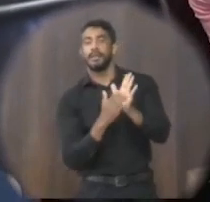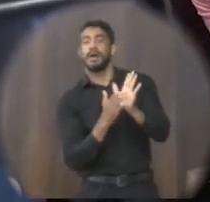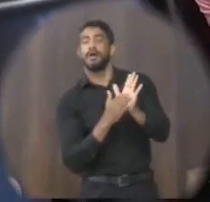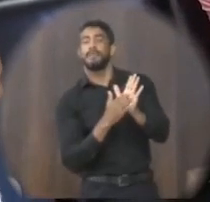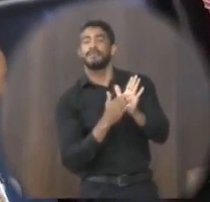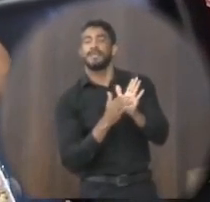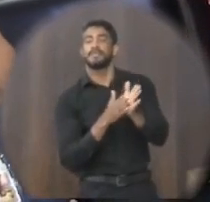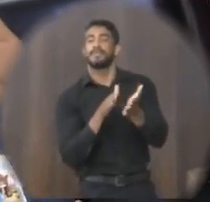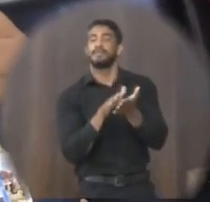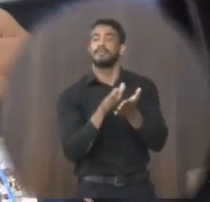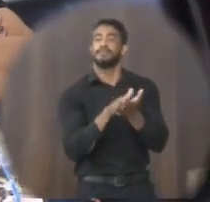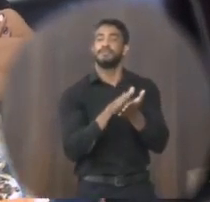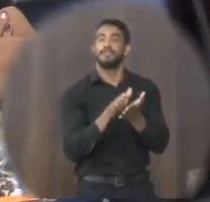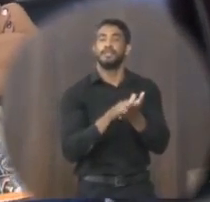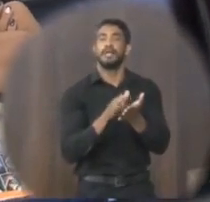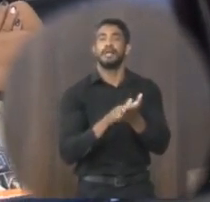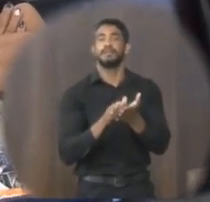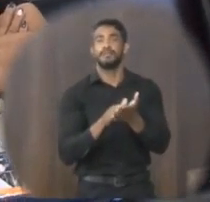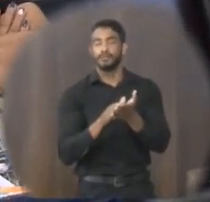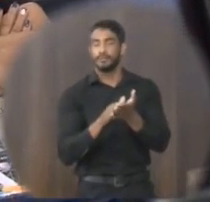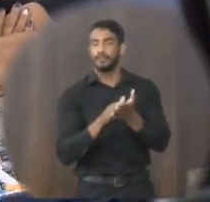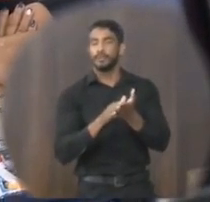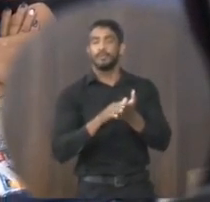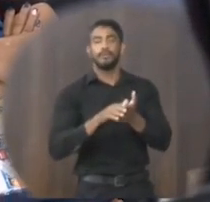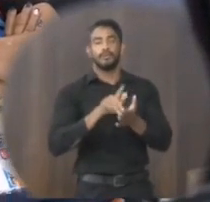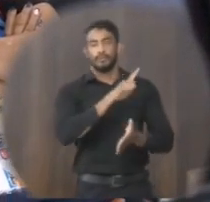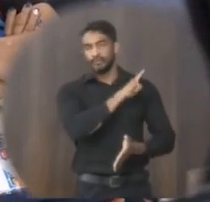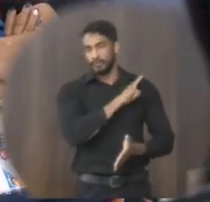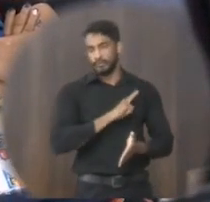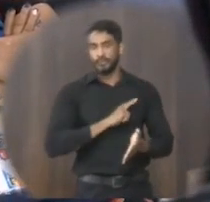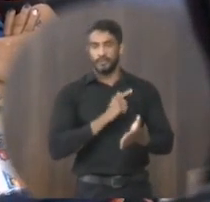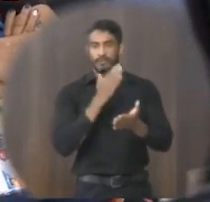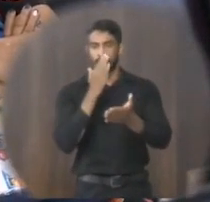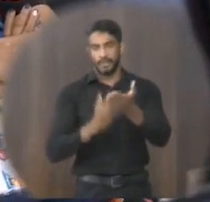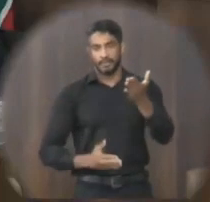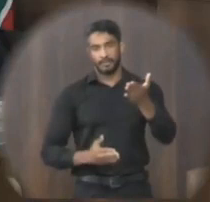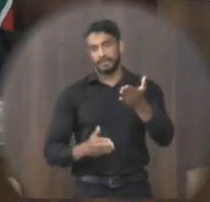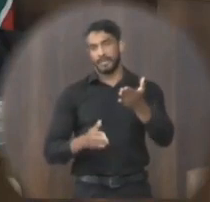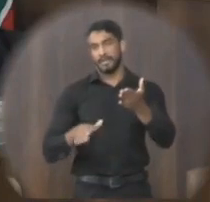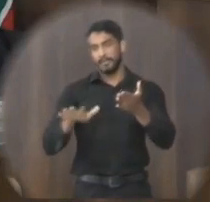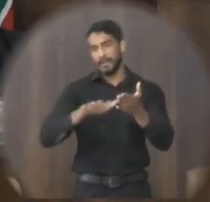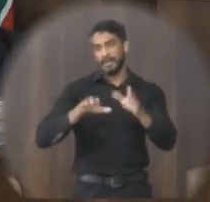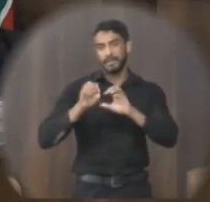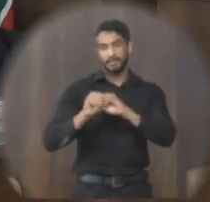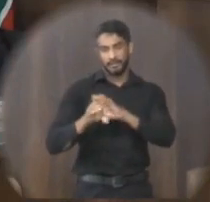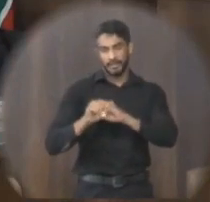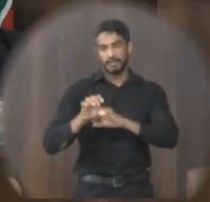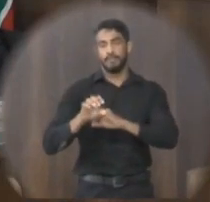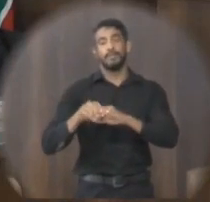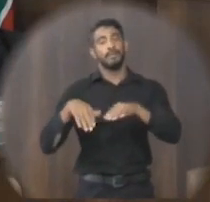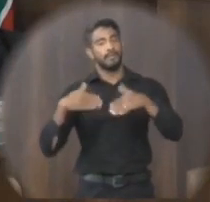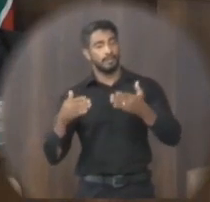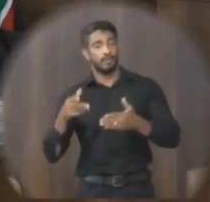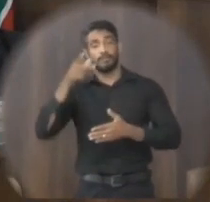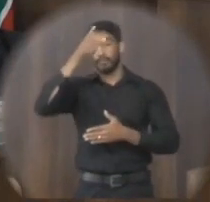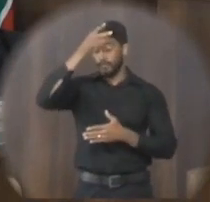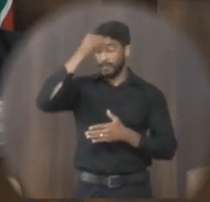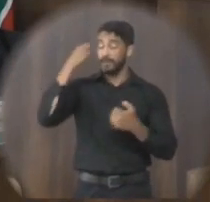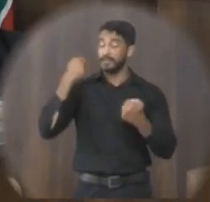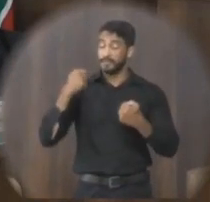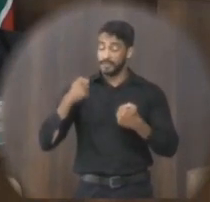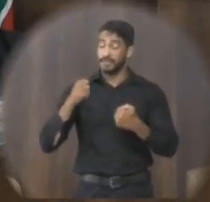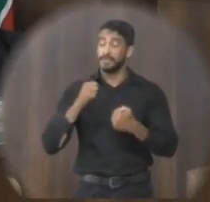contas do governo municipal reprovada pela educação cabe ao prefeito José Aparecido agilidade no